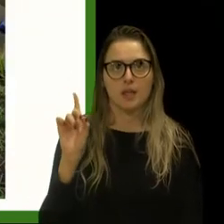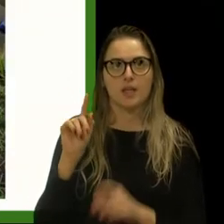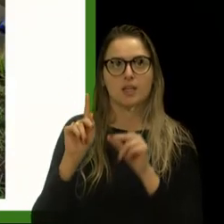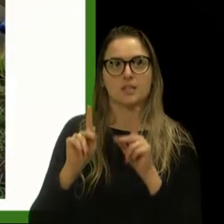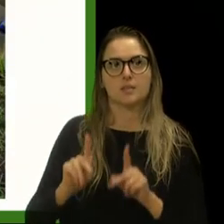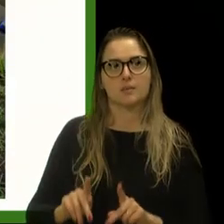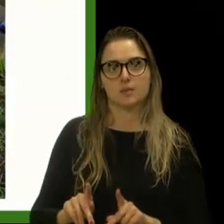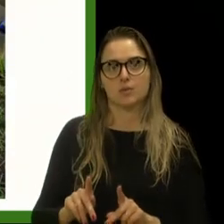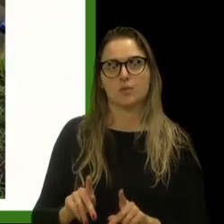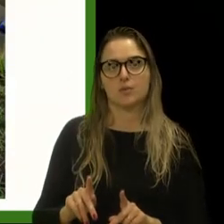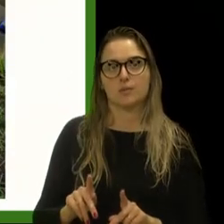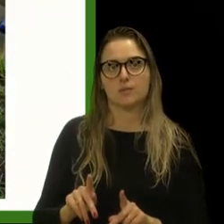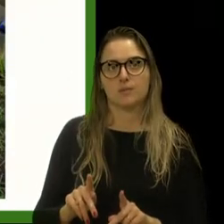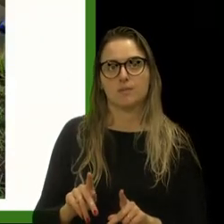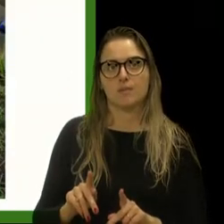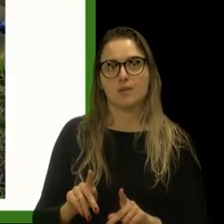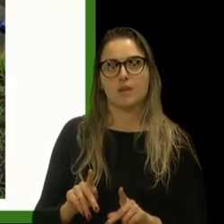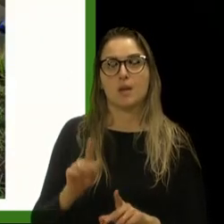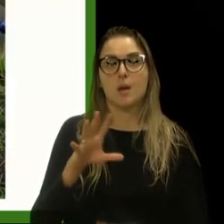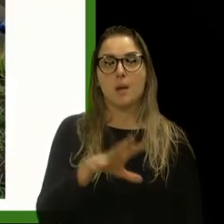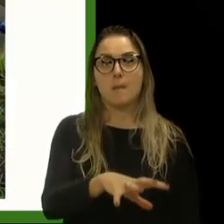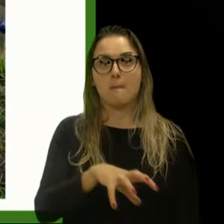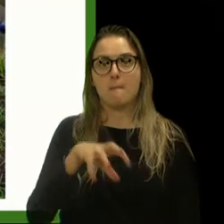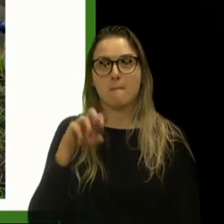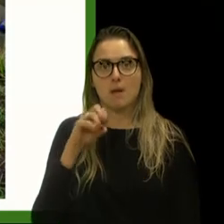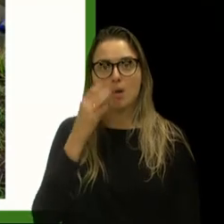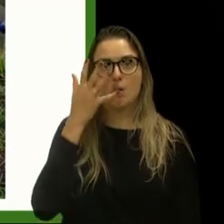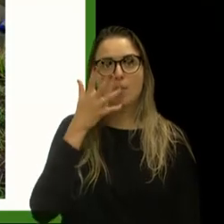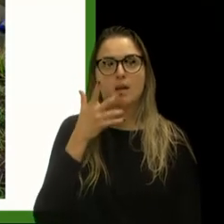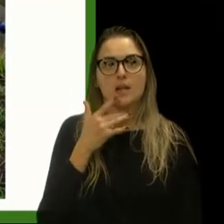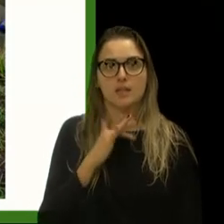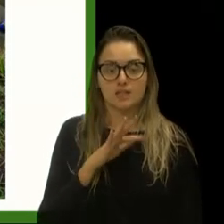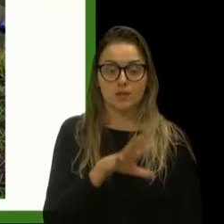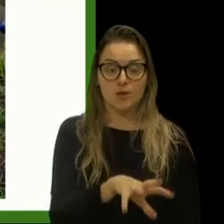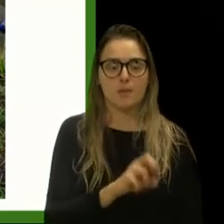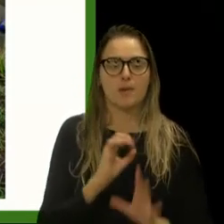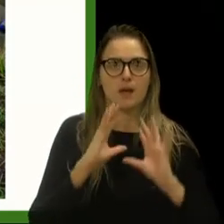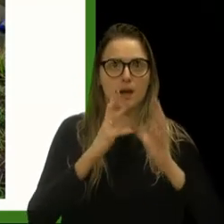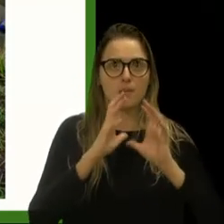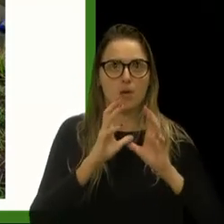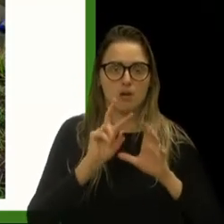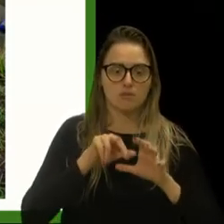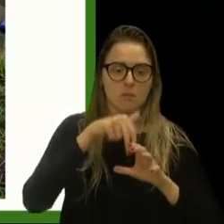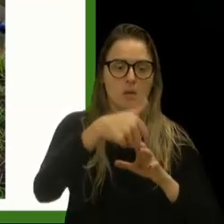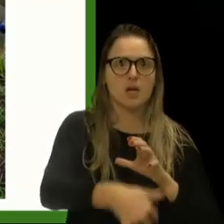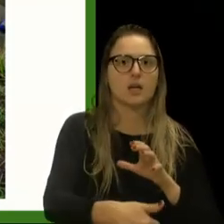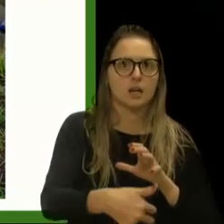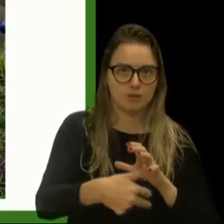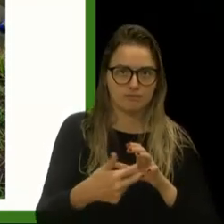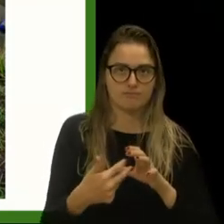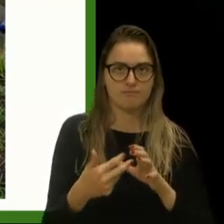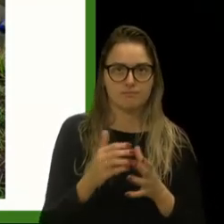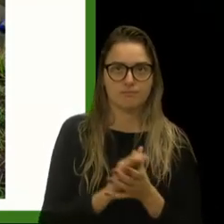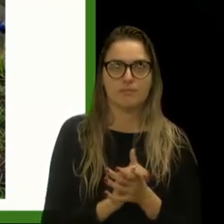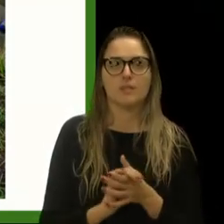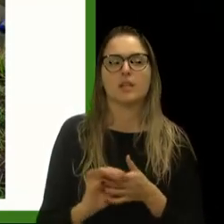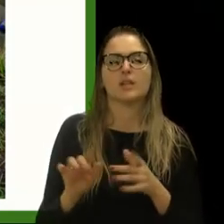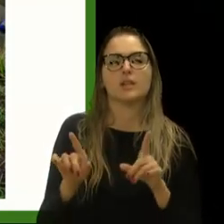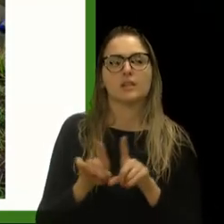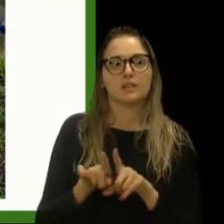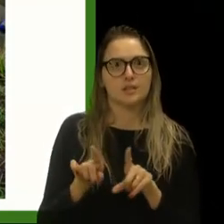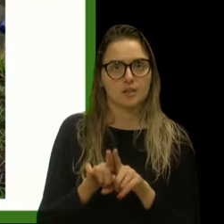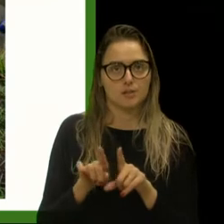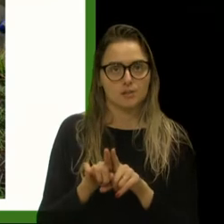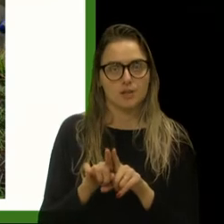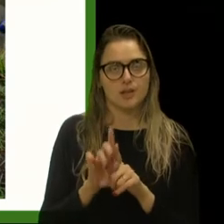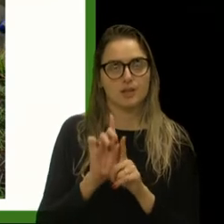ela resgatou uma criança que foi pegar a bola, caiu ali. Então, assim, também aqui fazem,